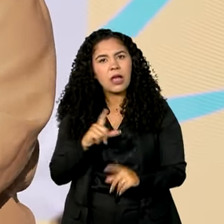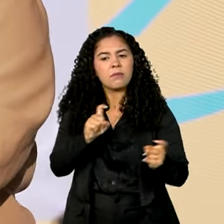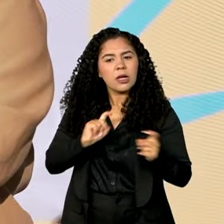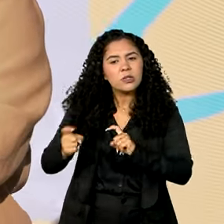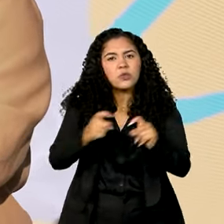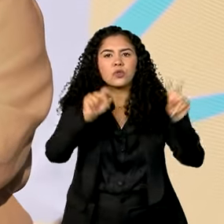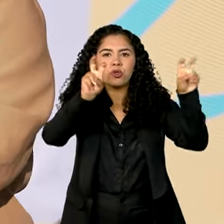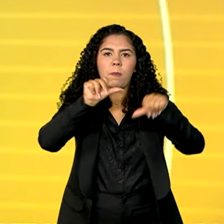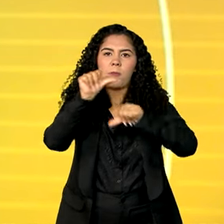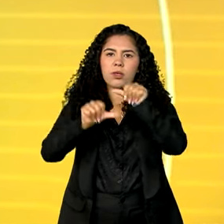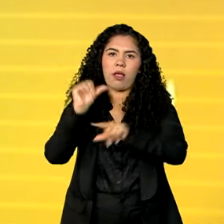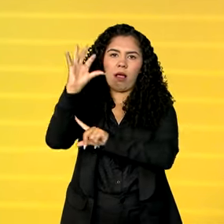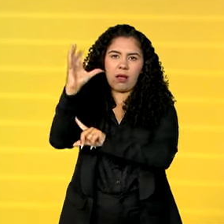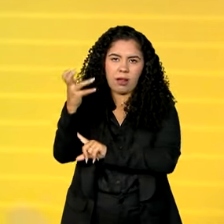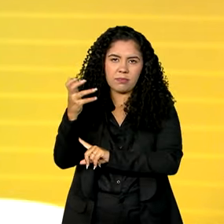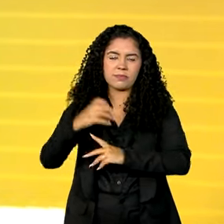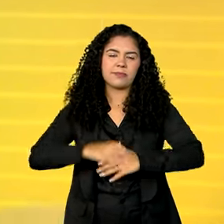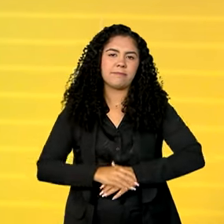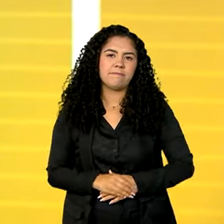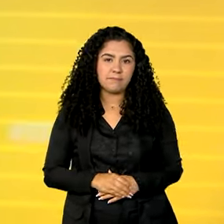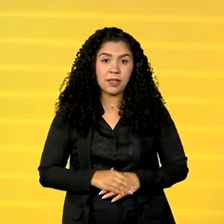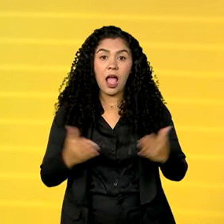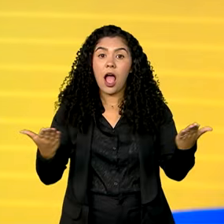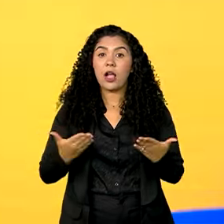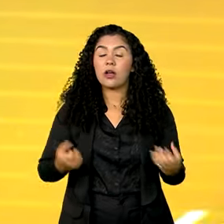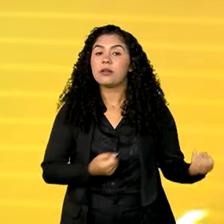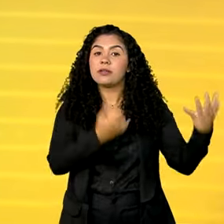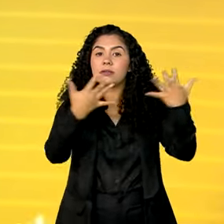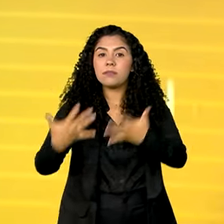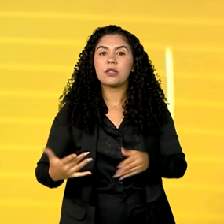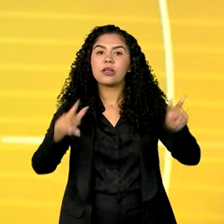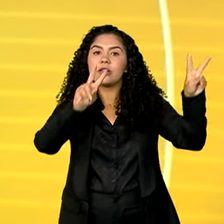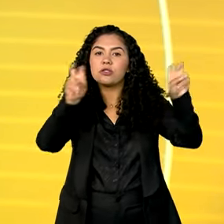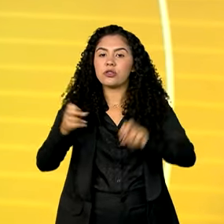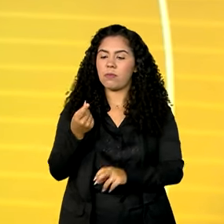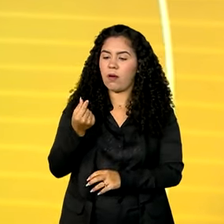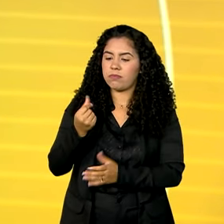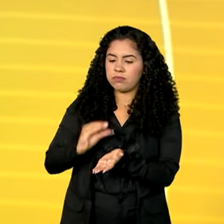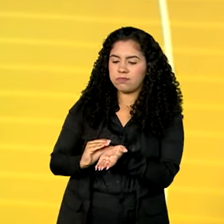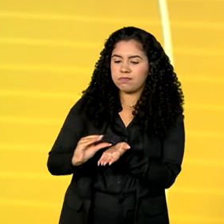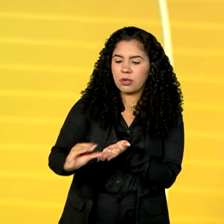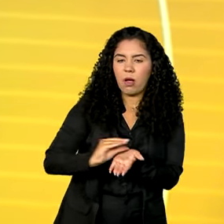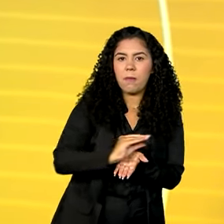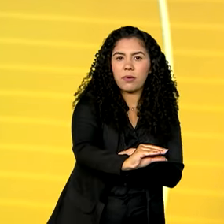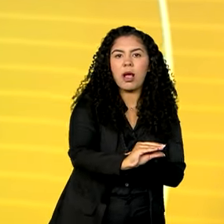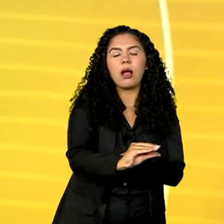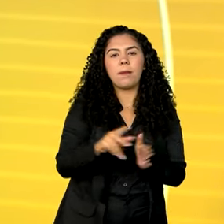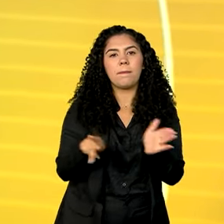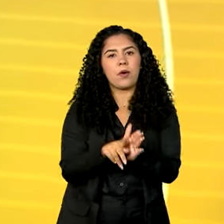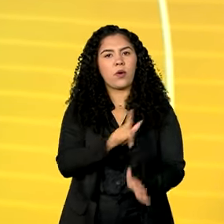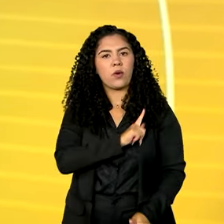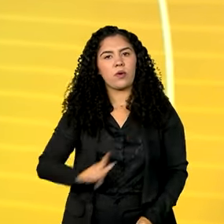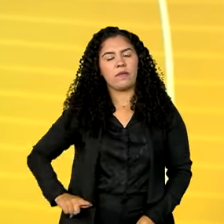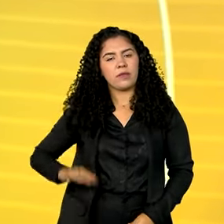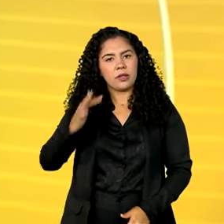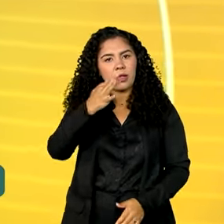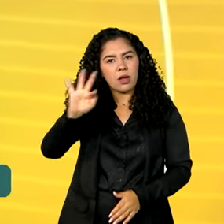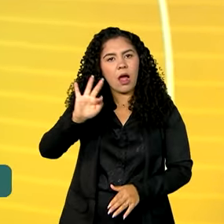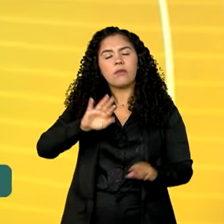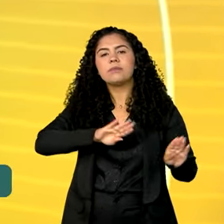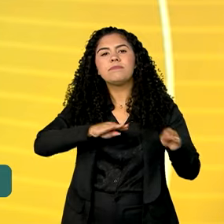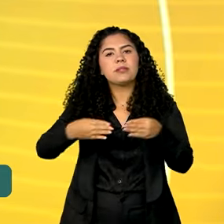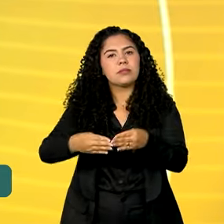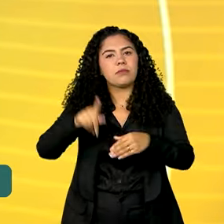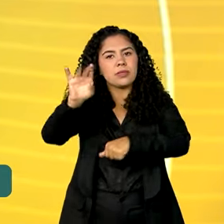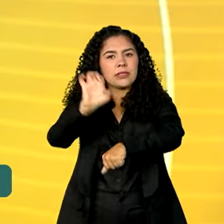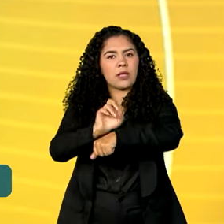sobre mudanças climáticas. Vamos falar agora de novos recursos do governo federal para auxiliar o Rio Grande do Sul em ações de